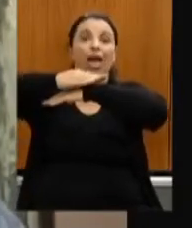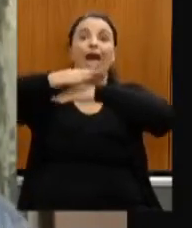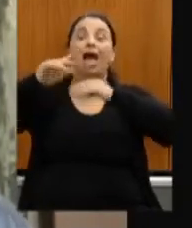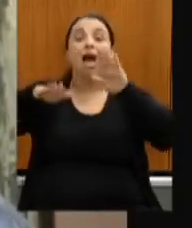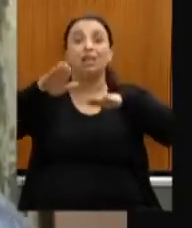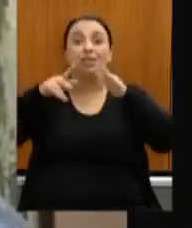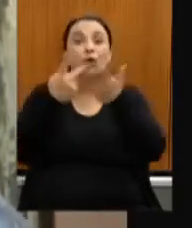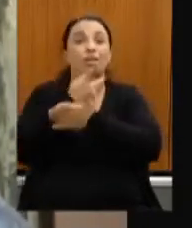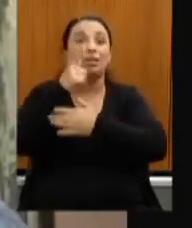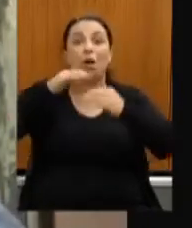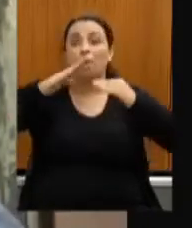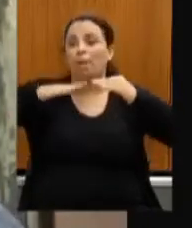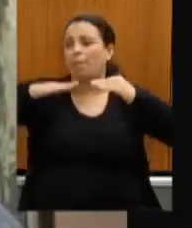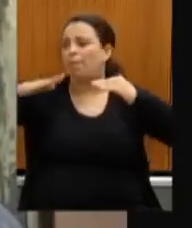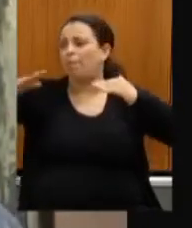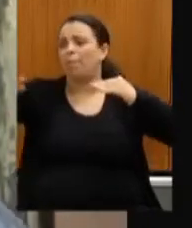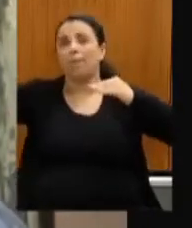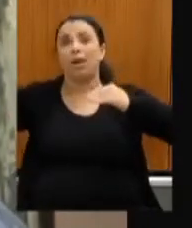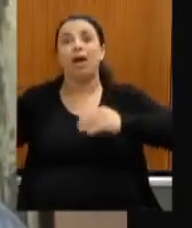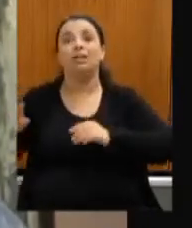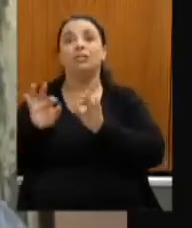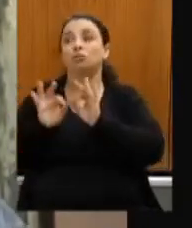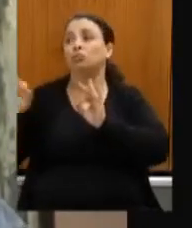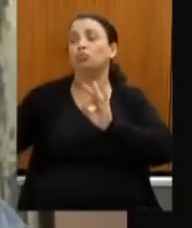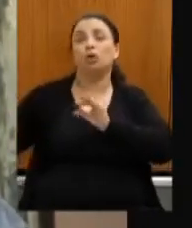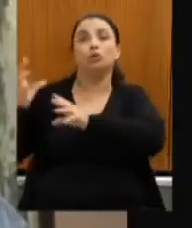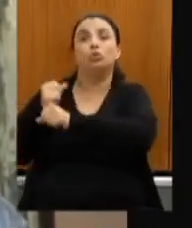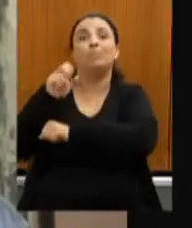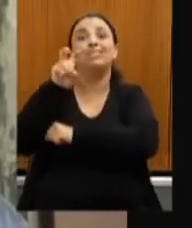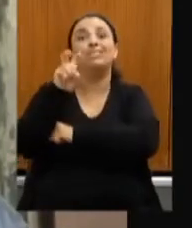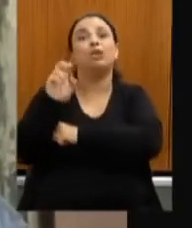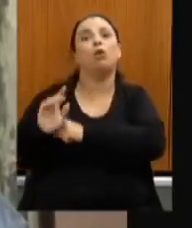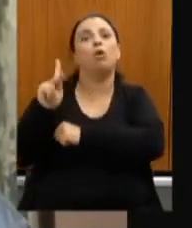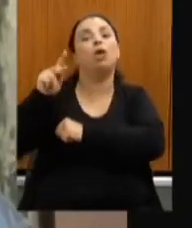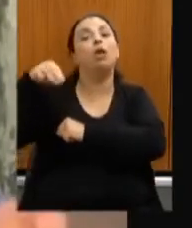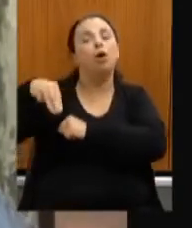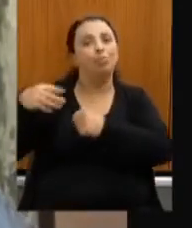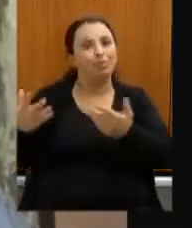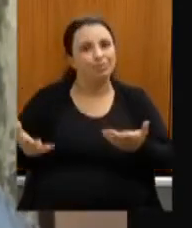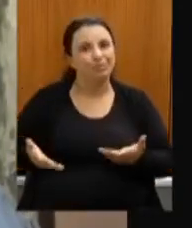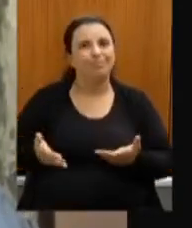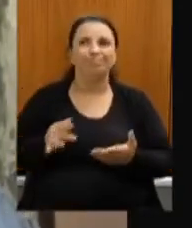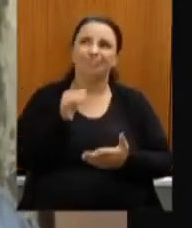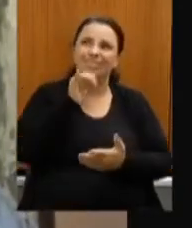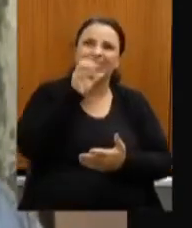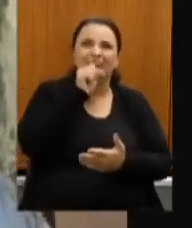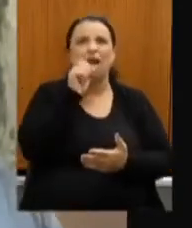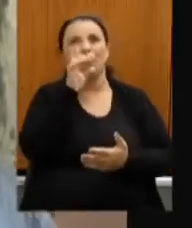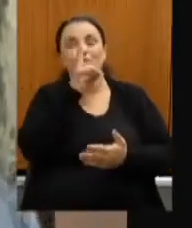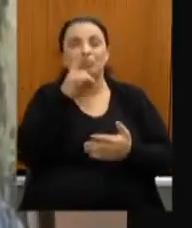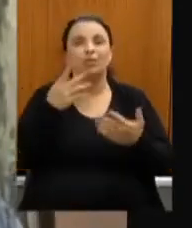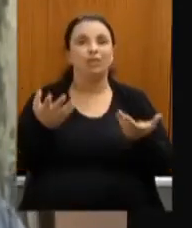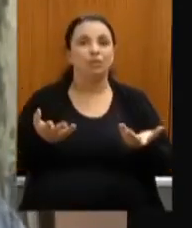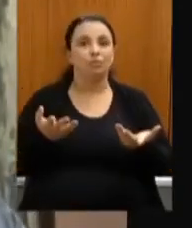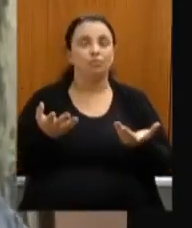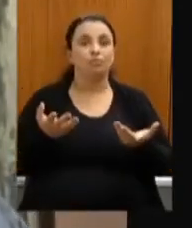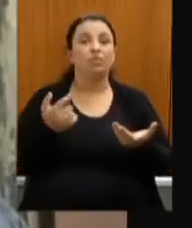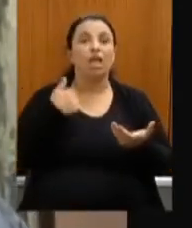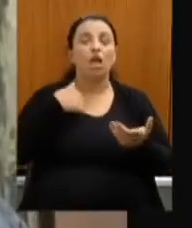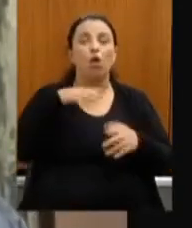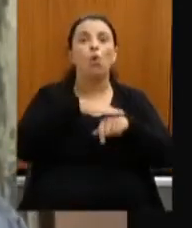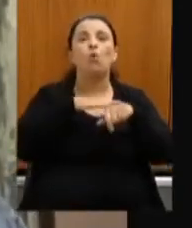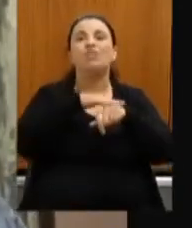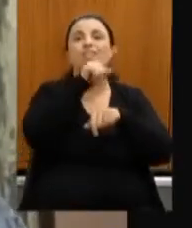5km quando é final de semana eu estou conversando com o prefeito recém-eleito o Fernando da